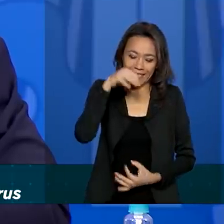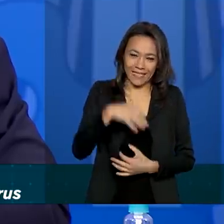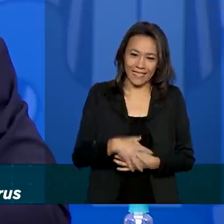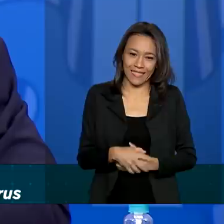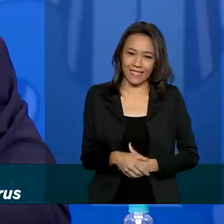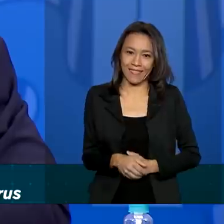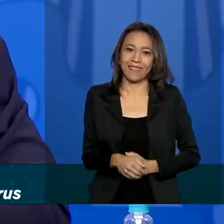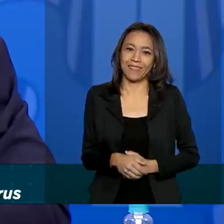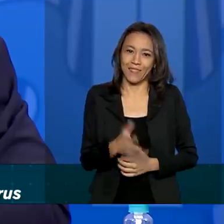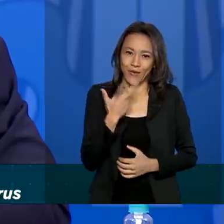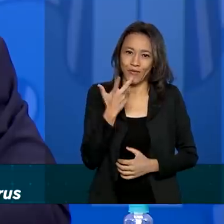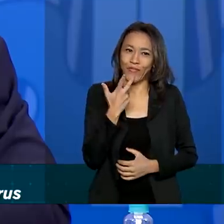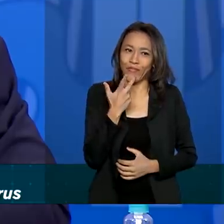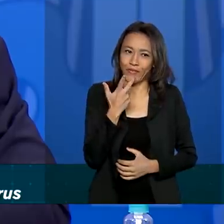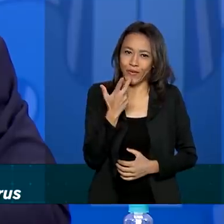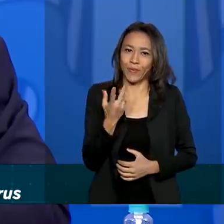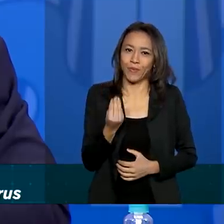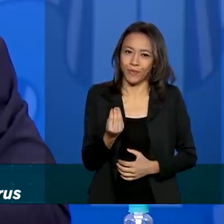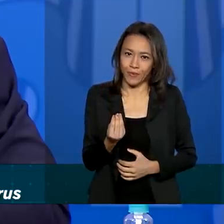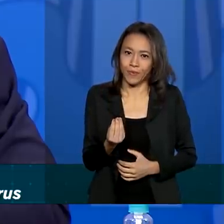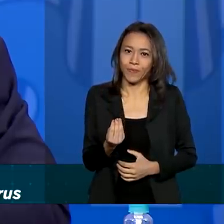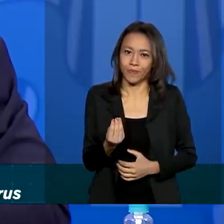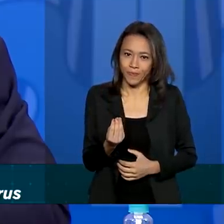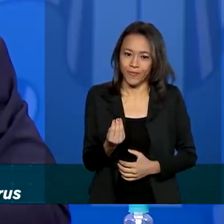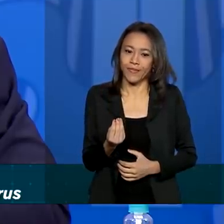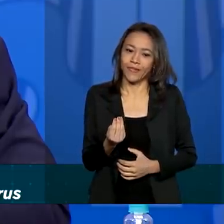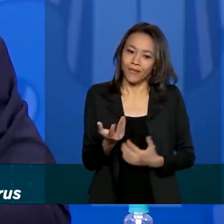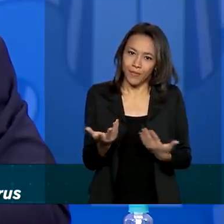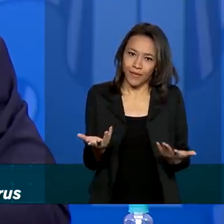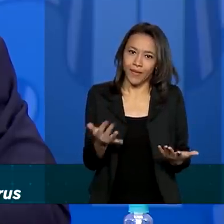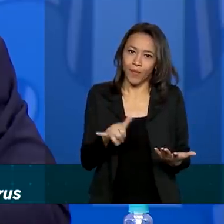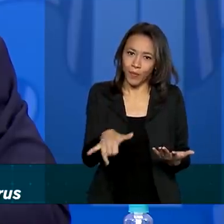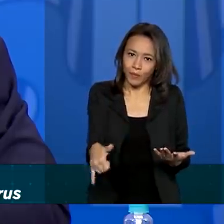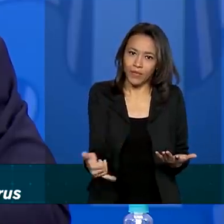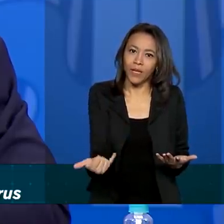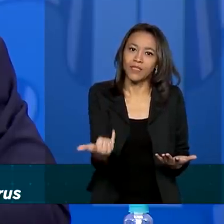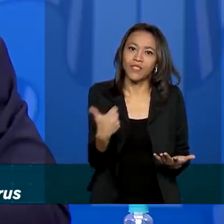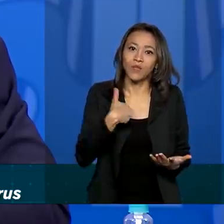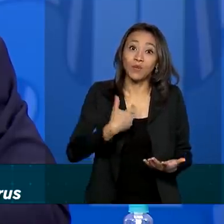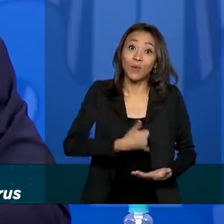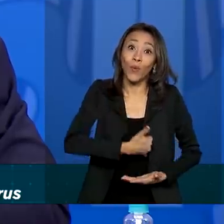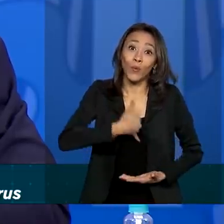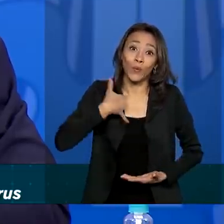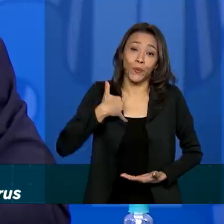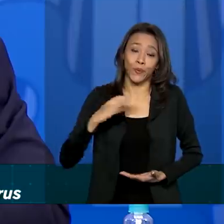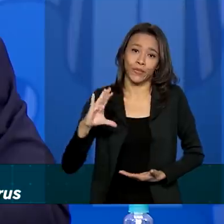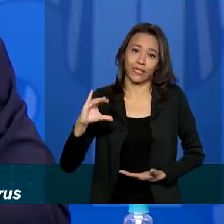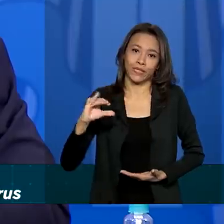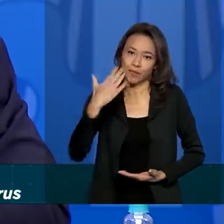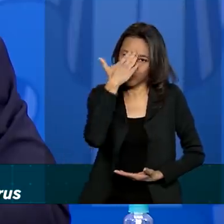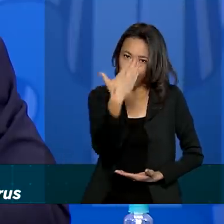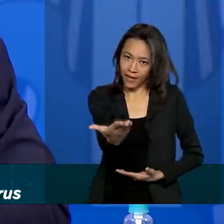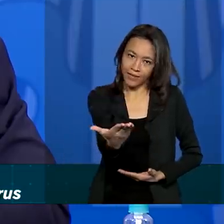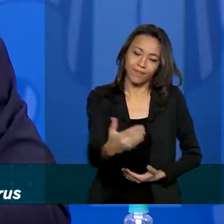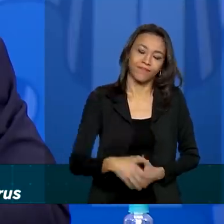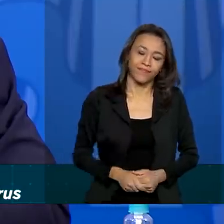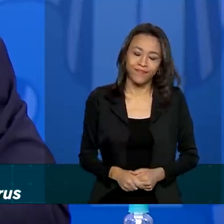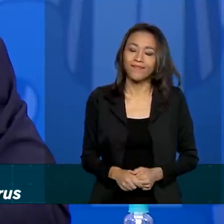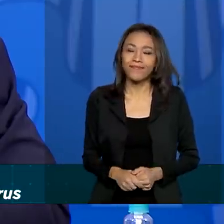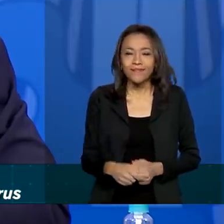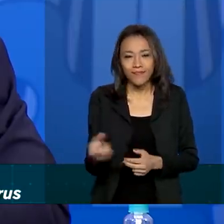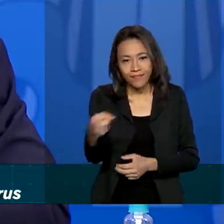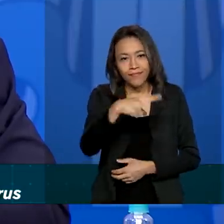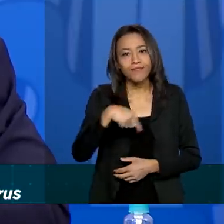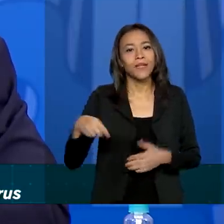muito, mas quando me dá a chance de falar, a gente fala, porque eu tenho muito orgulho da nossa ciência aqui. Gente, obrigado demais pela